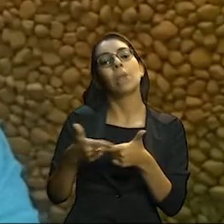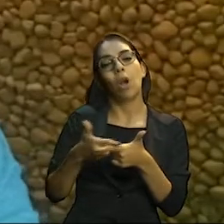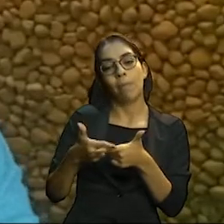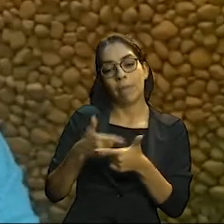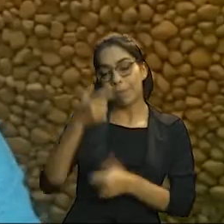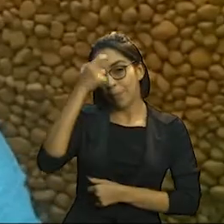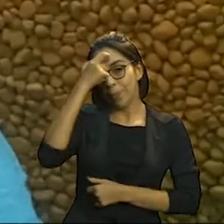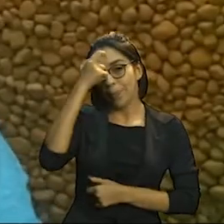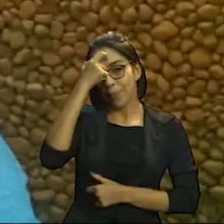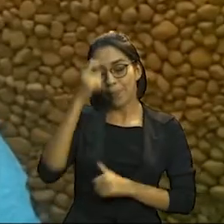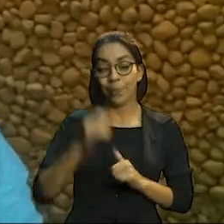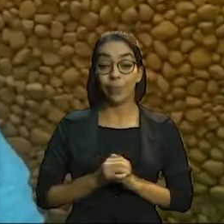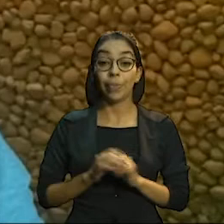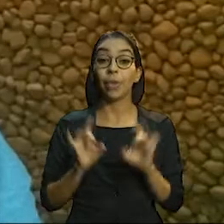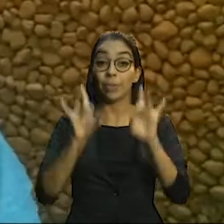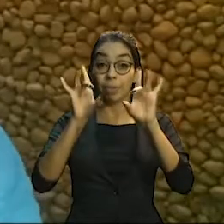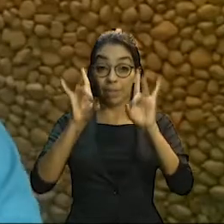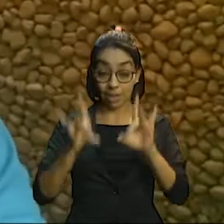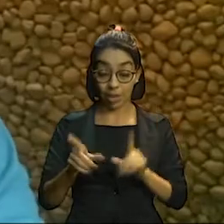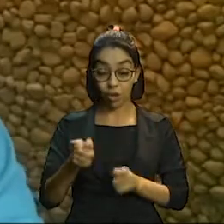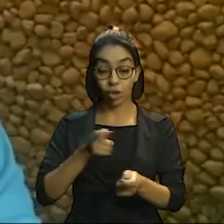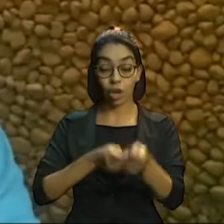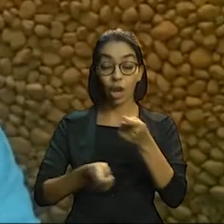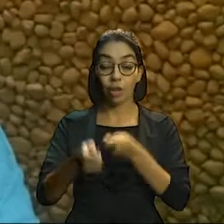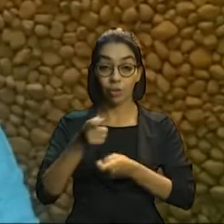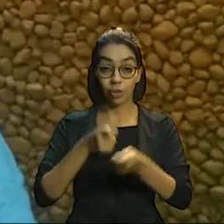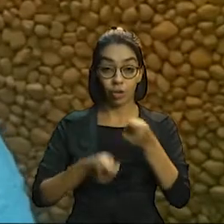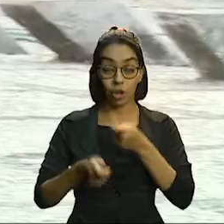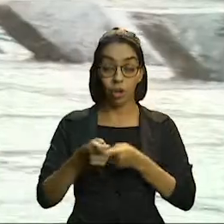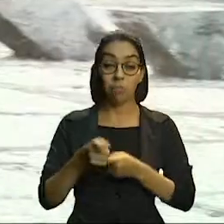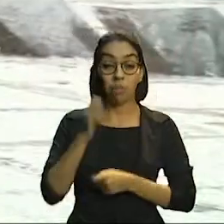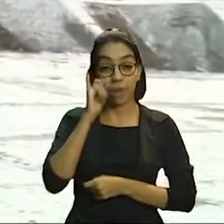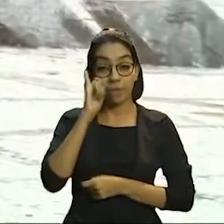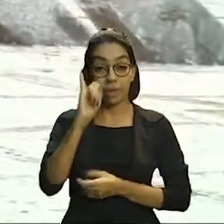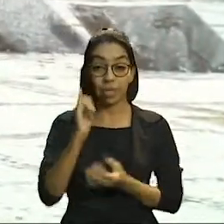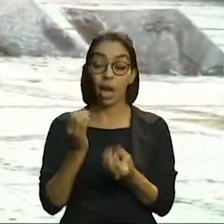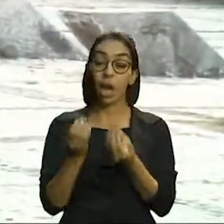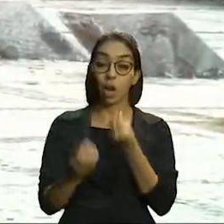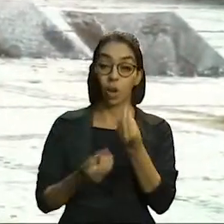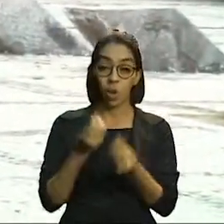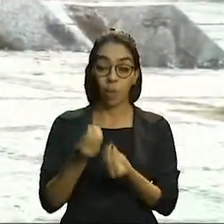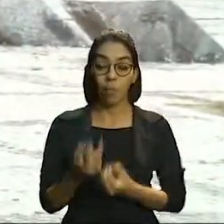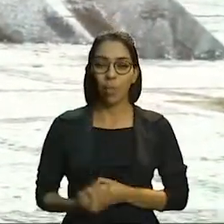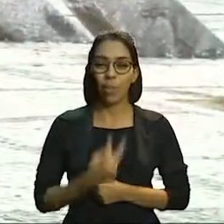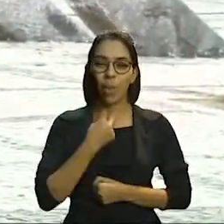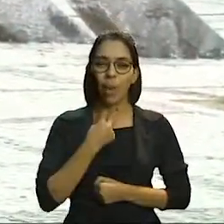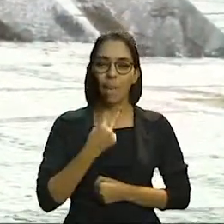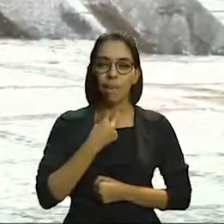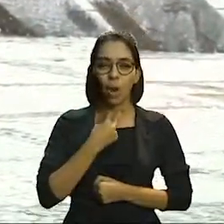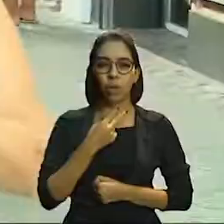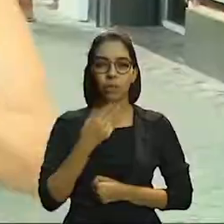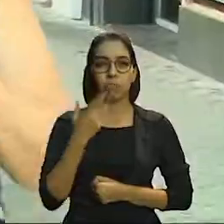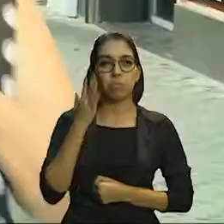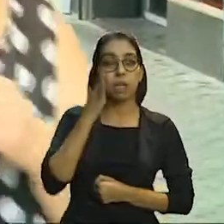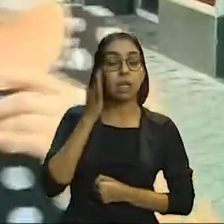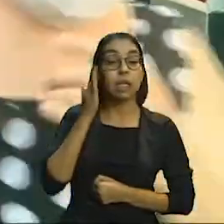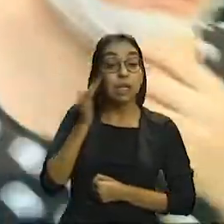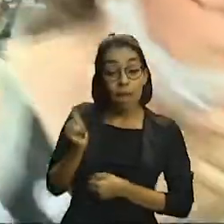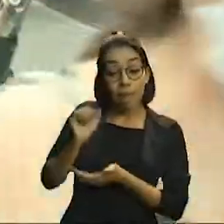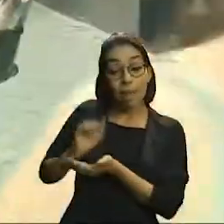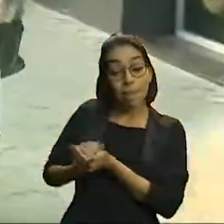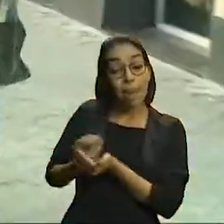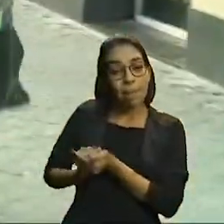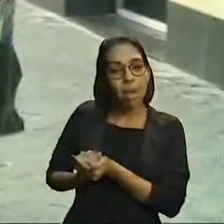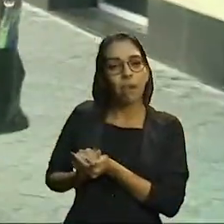financeira diz que o importante para não cair no descontrole é não perder a medida do orçamento e definir